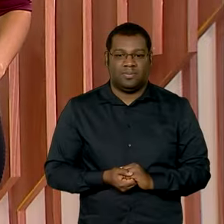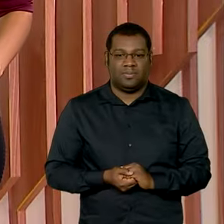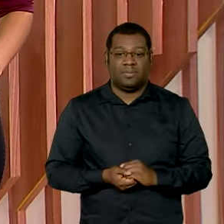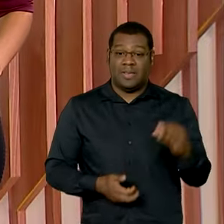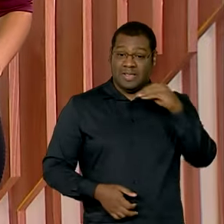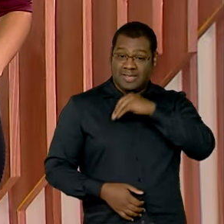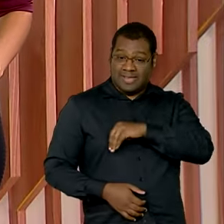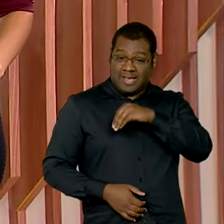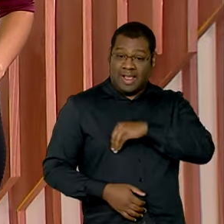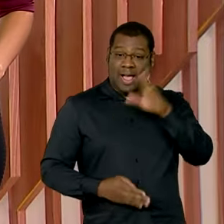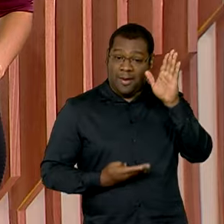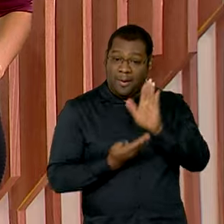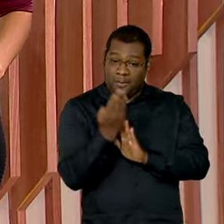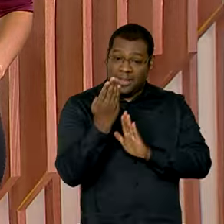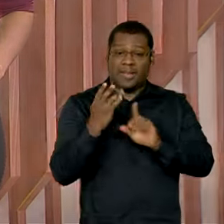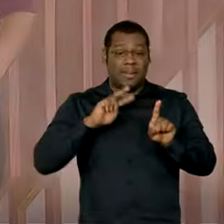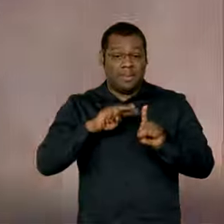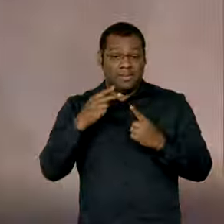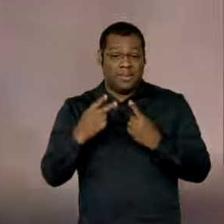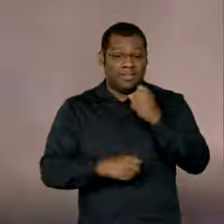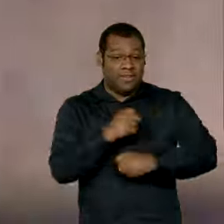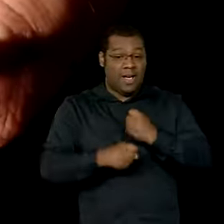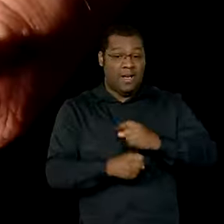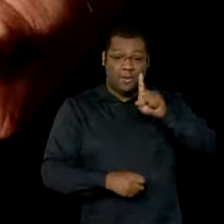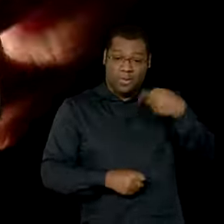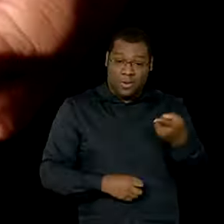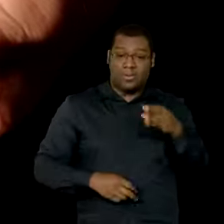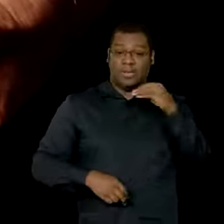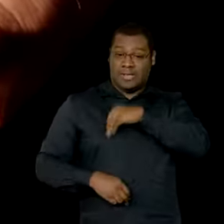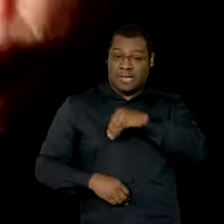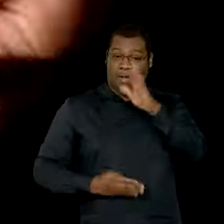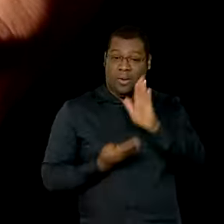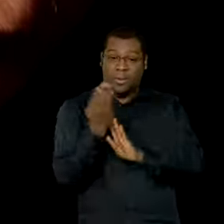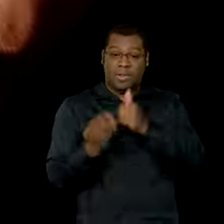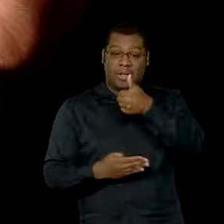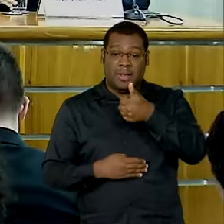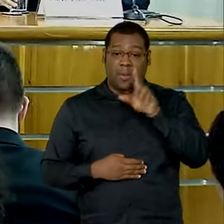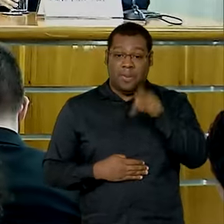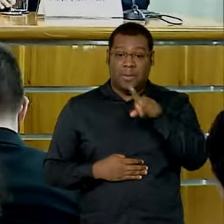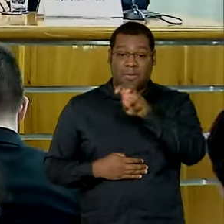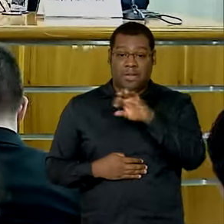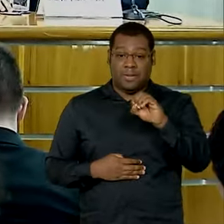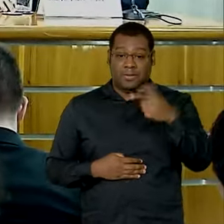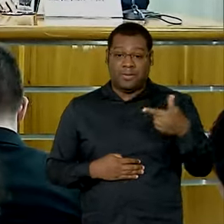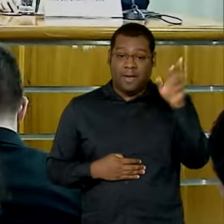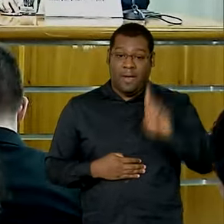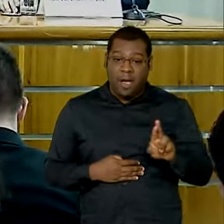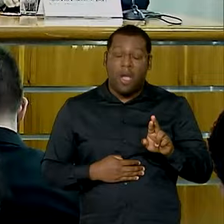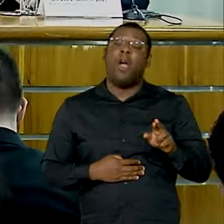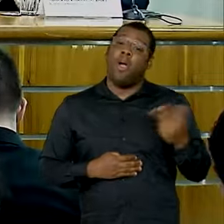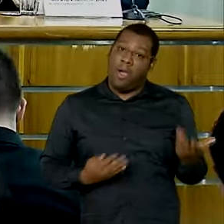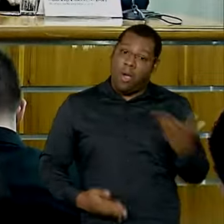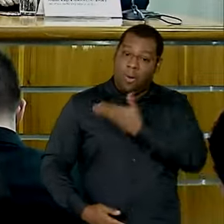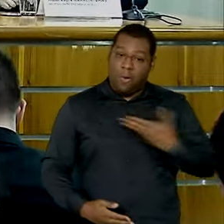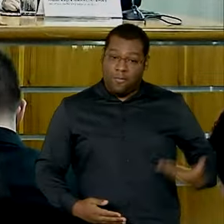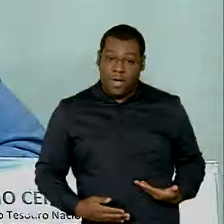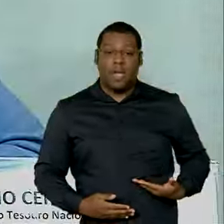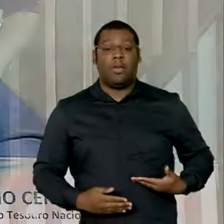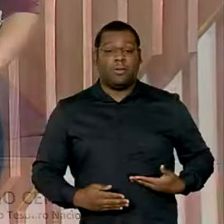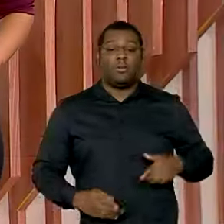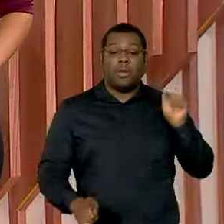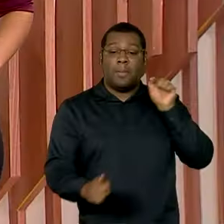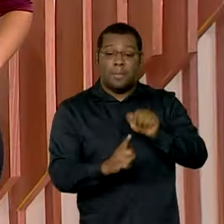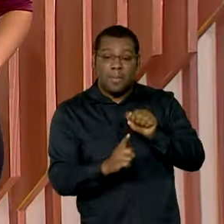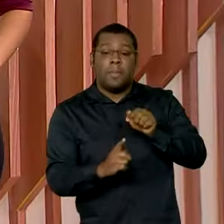Salário mínimo no ano que vem deve chegar a R$ 1.502. Governo também prevê meta fiscal zero.